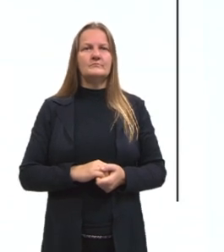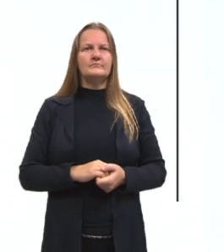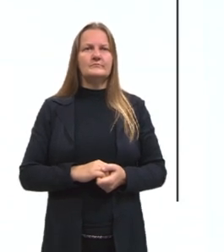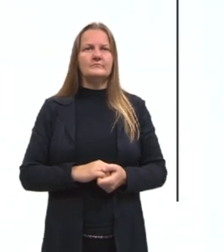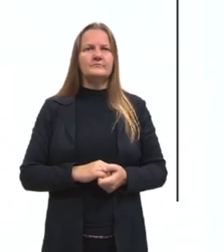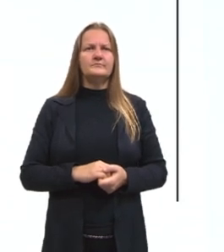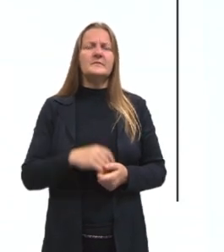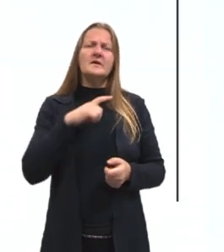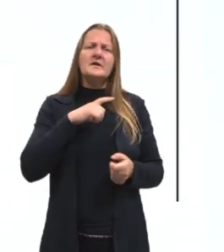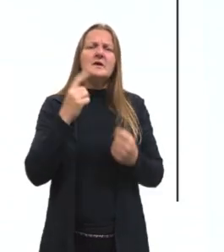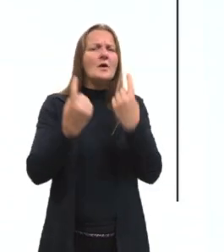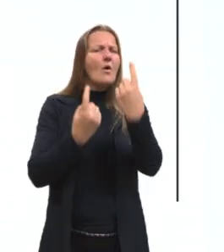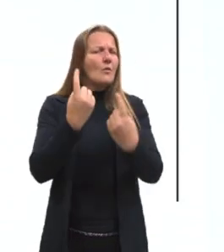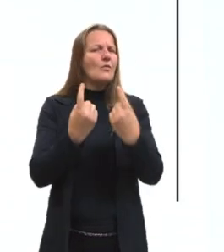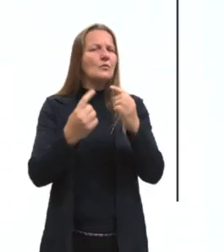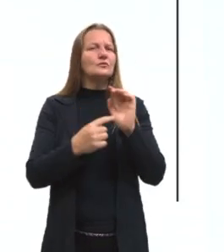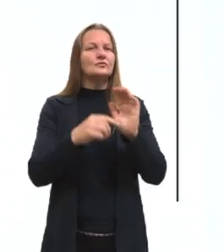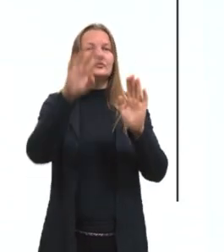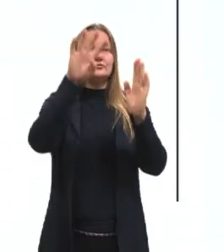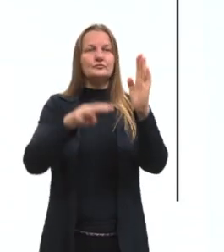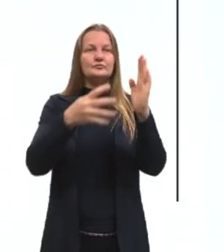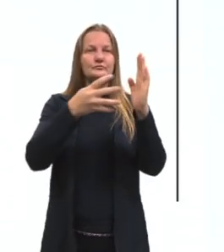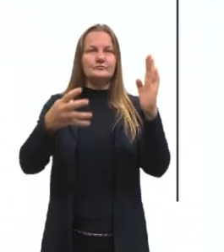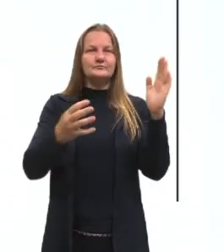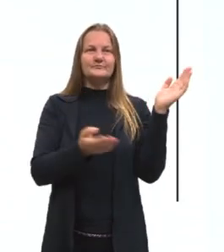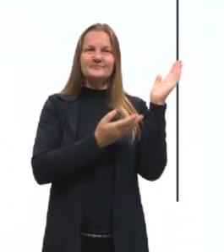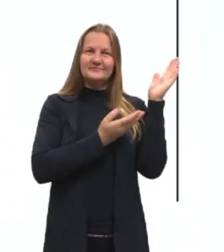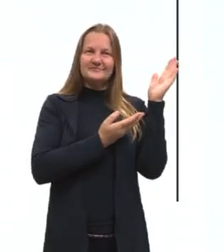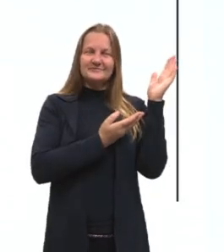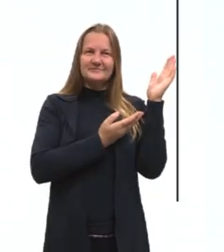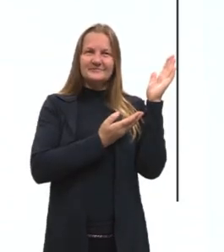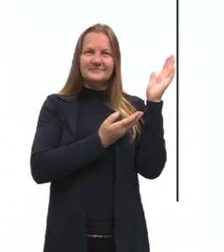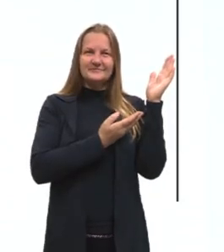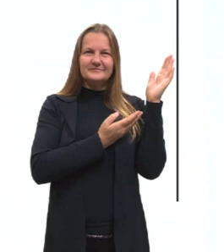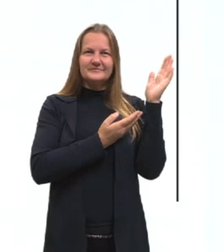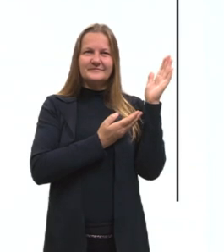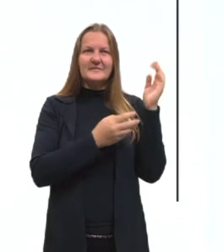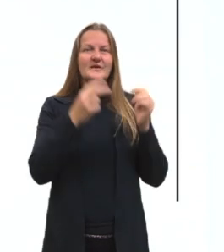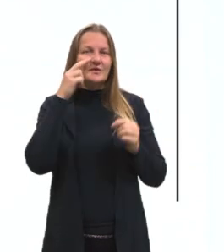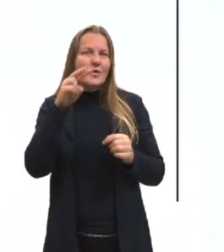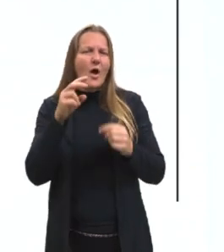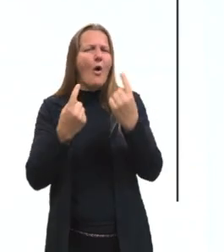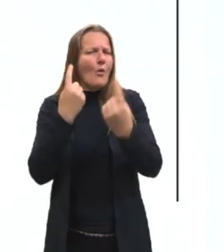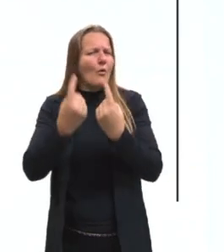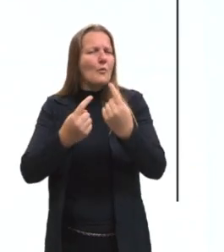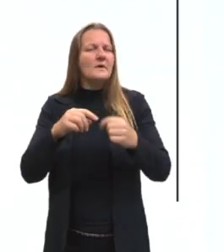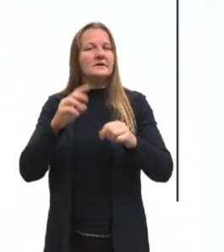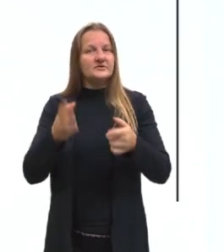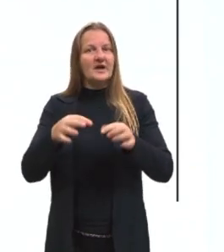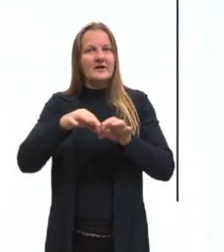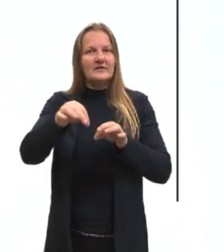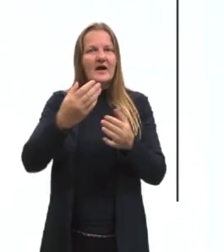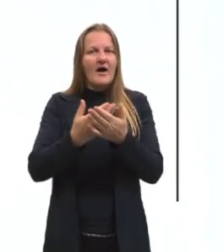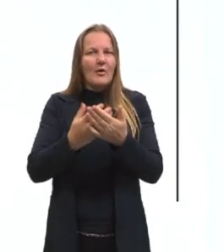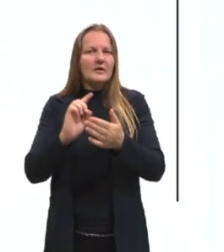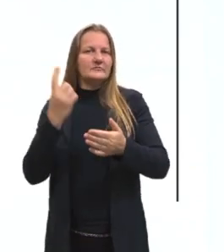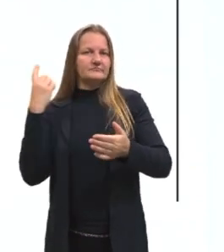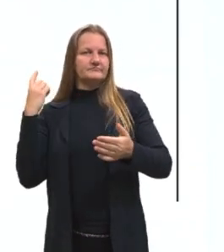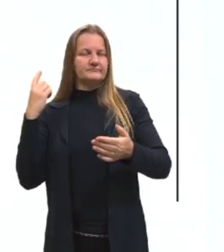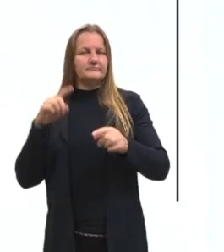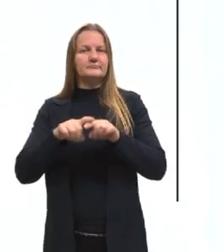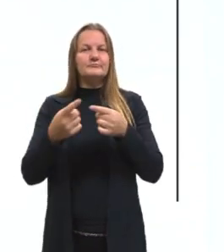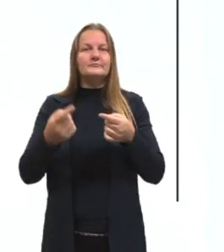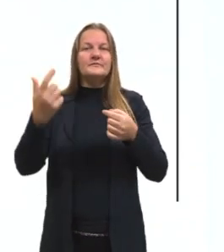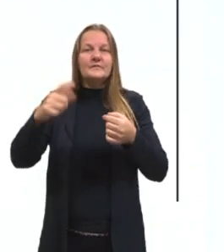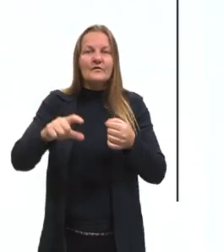Eu trouxe então essa tabela, nós já vimos um pouco dessas medidas na nossa aula anterior, mas